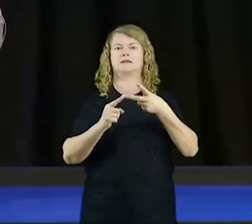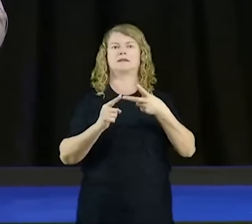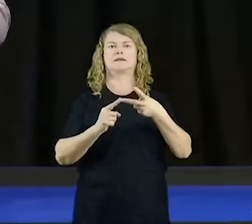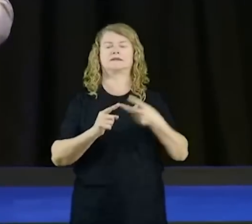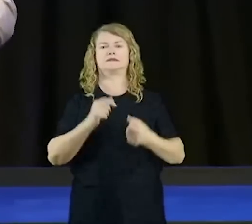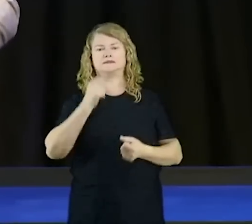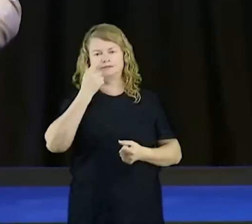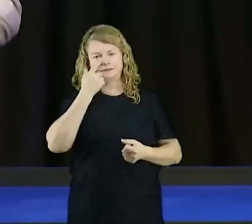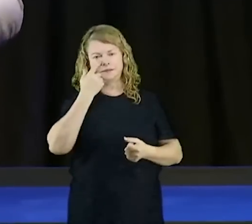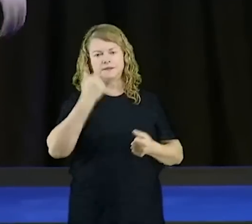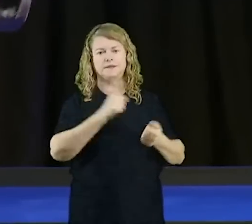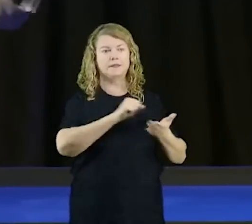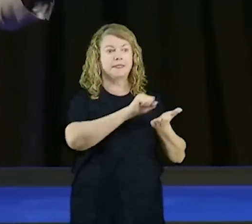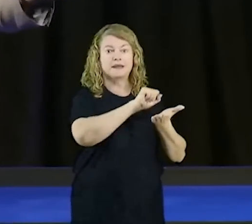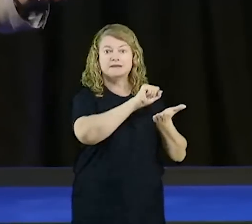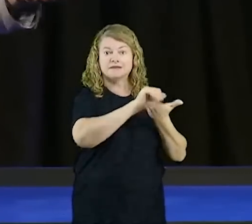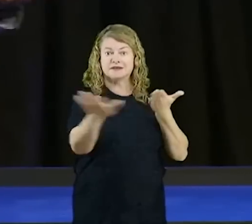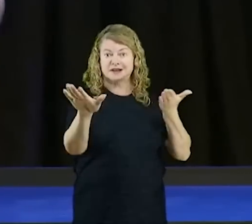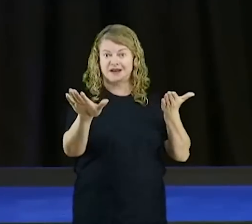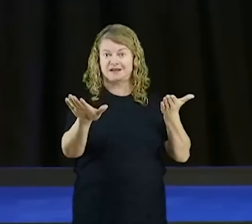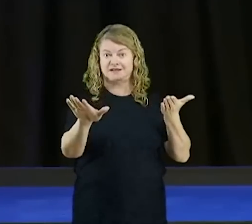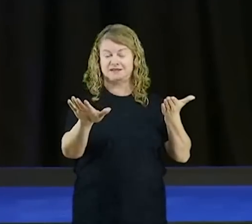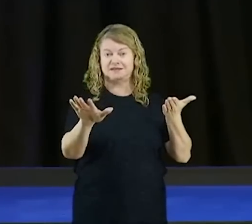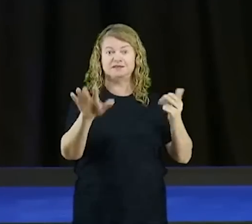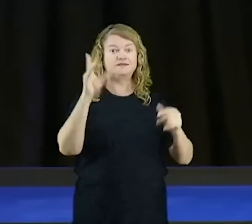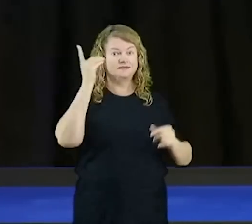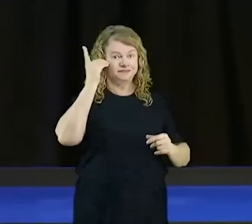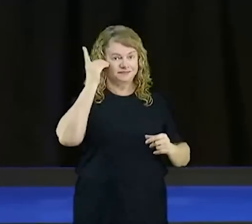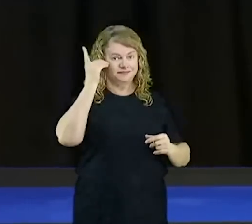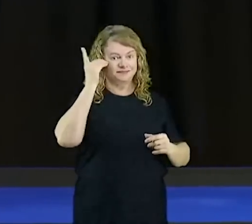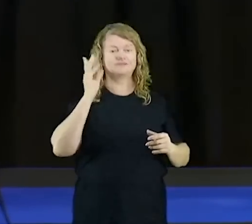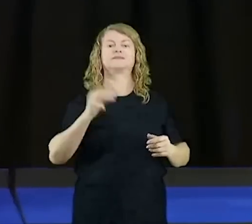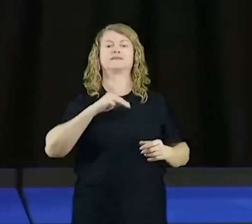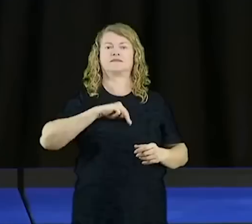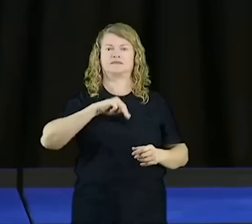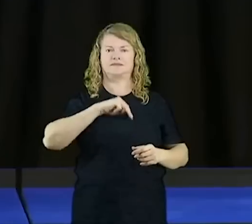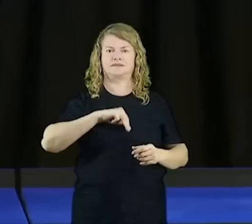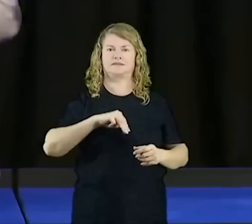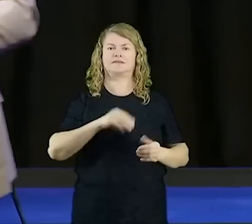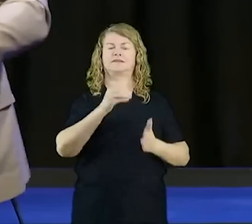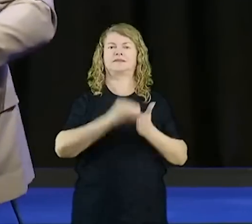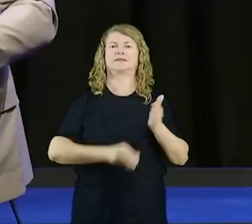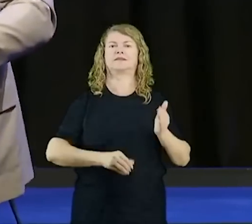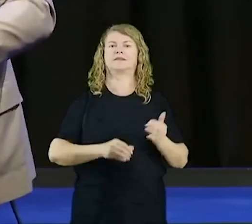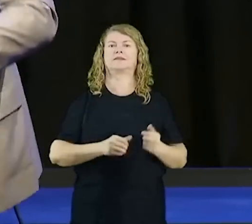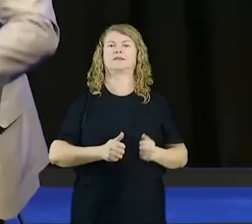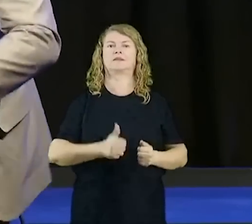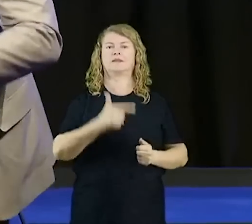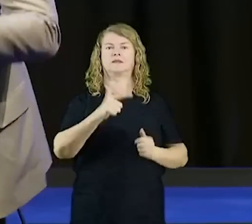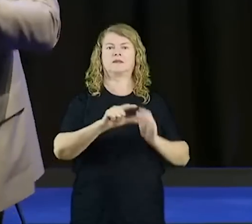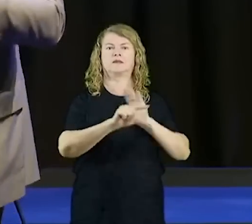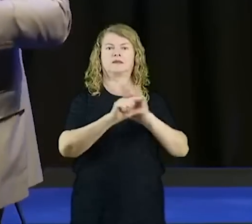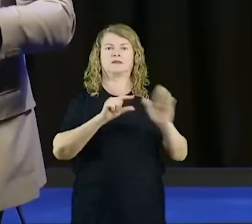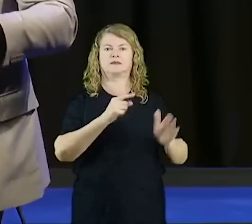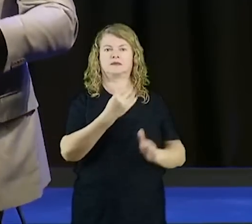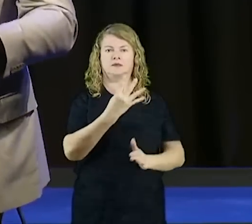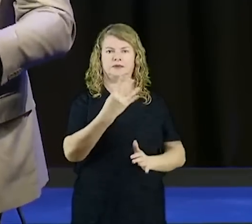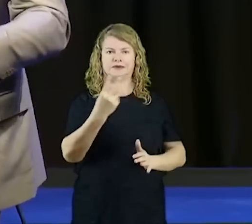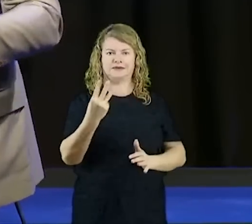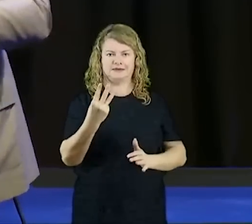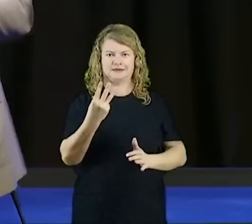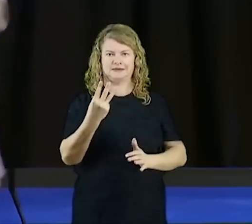imundo. O texto diz, estamos ainda em Mateus capítulo 12, a partir do verso 43, o Espírito imundo sai do homem.